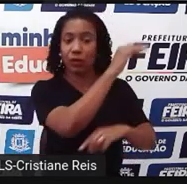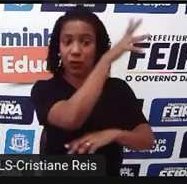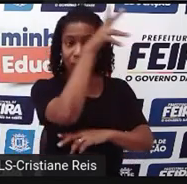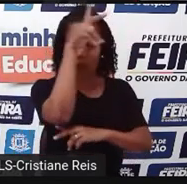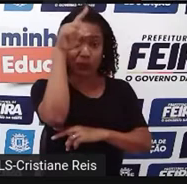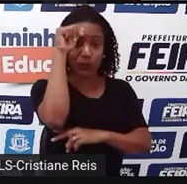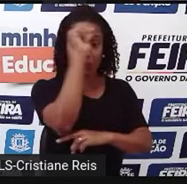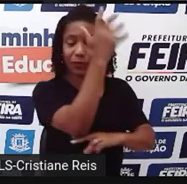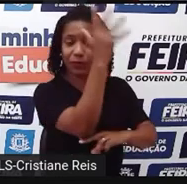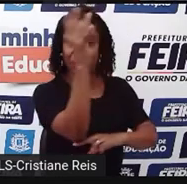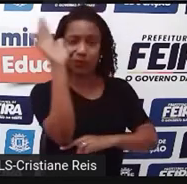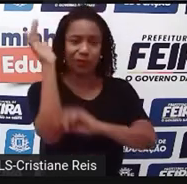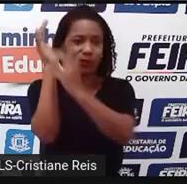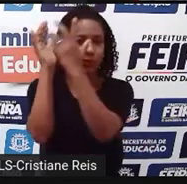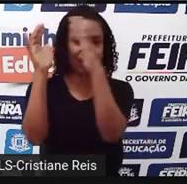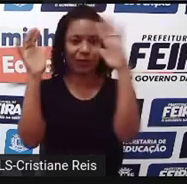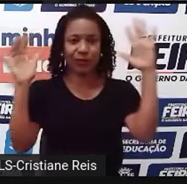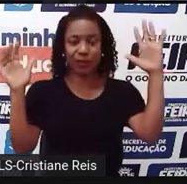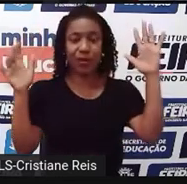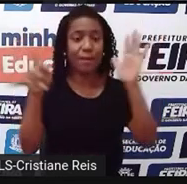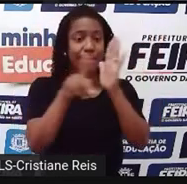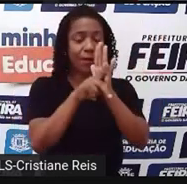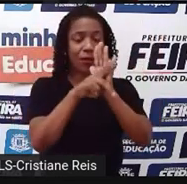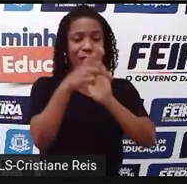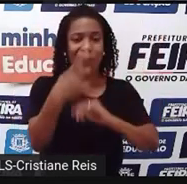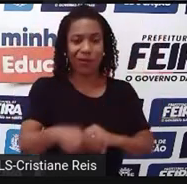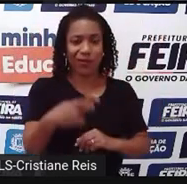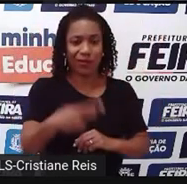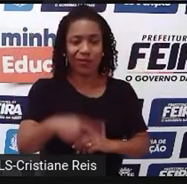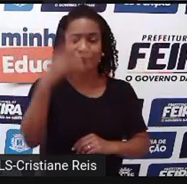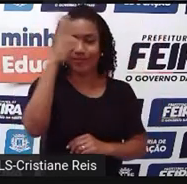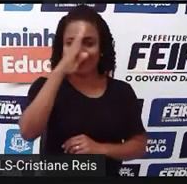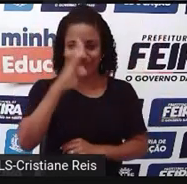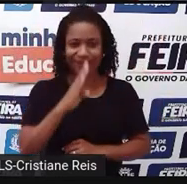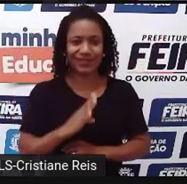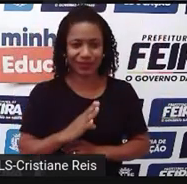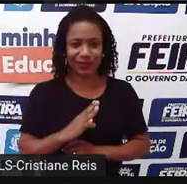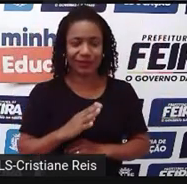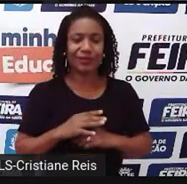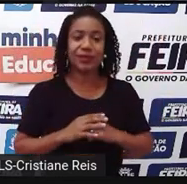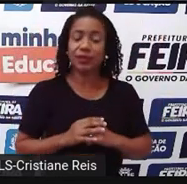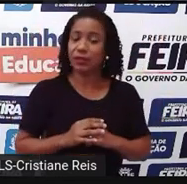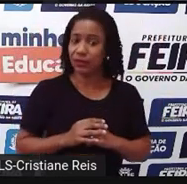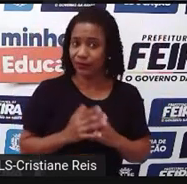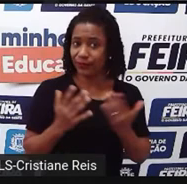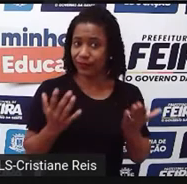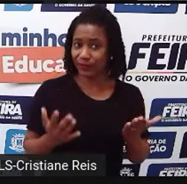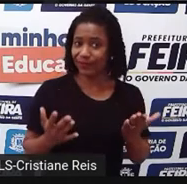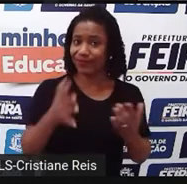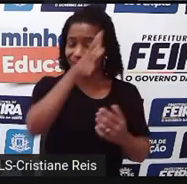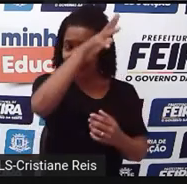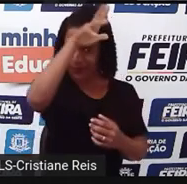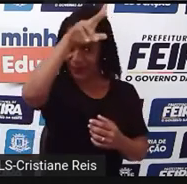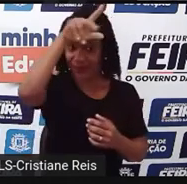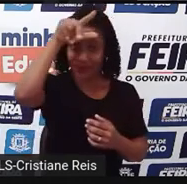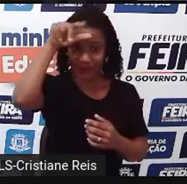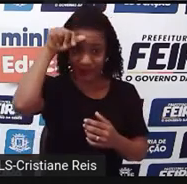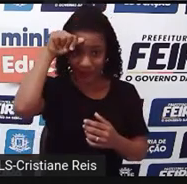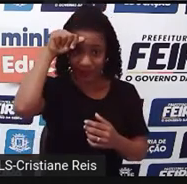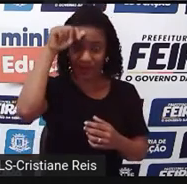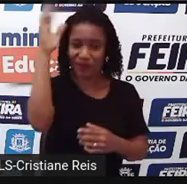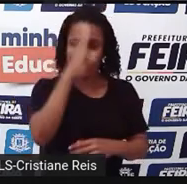localizada no território brasileiro, porque você sabe que a floresta amazônica não vai só até a fronteira, ela